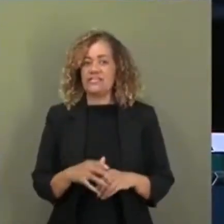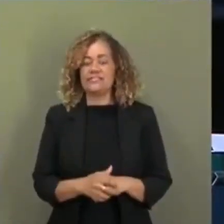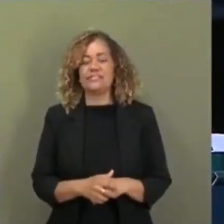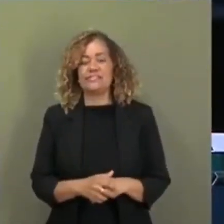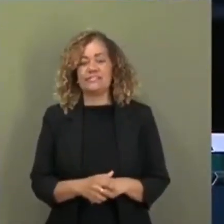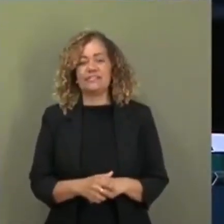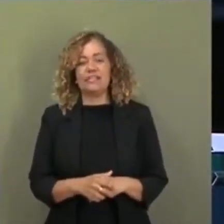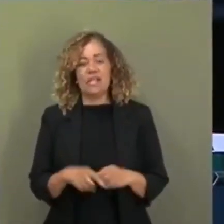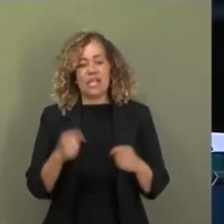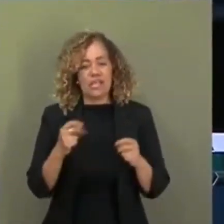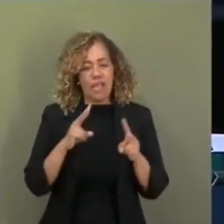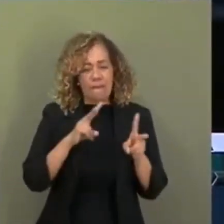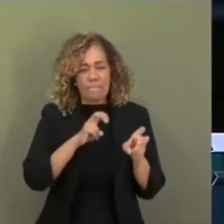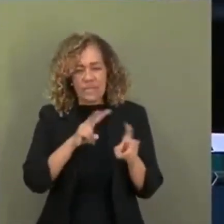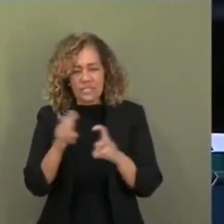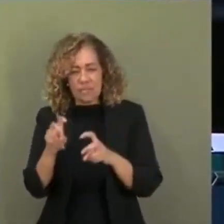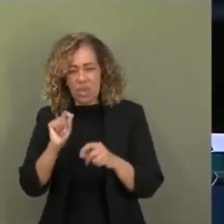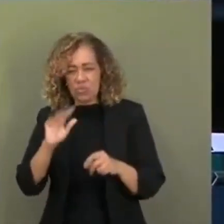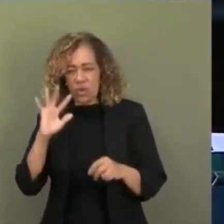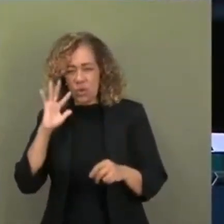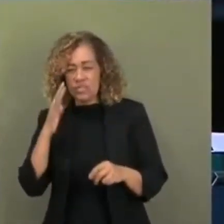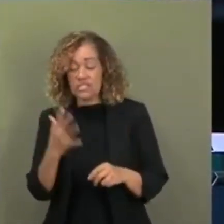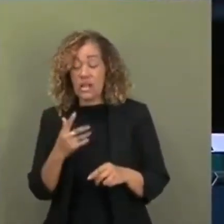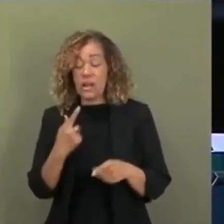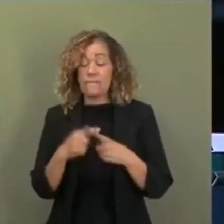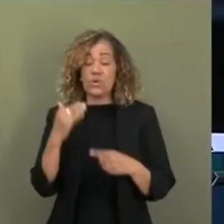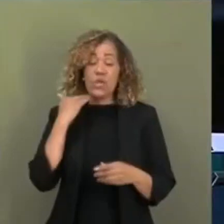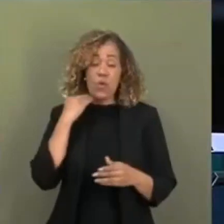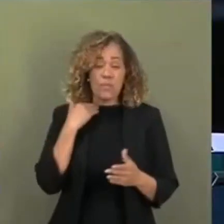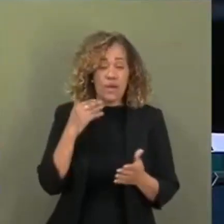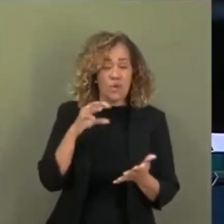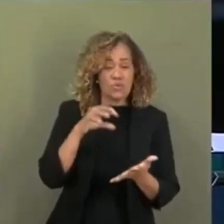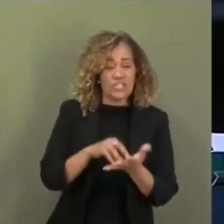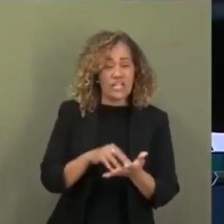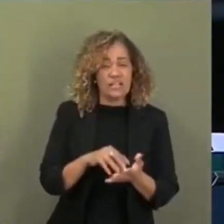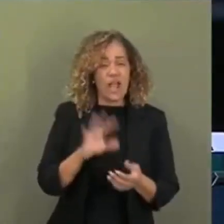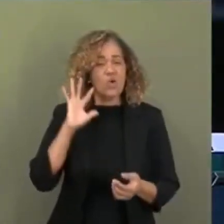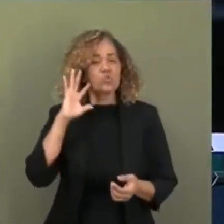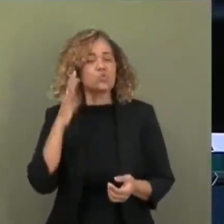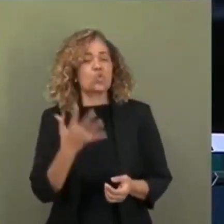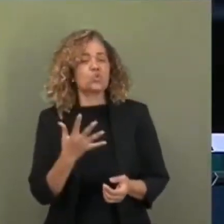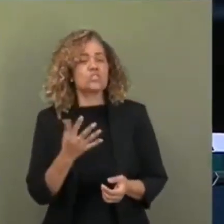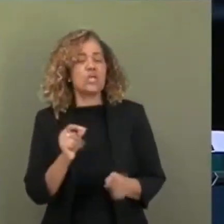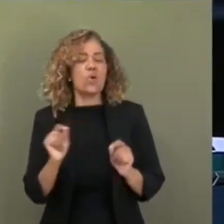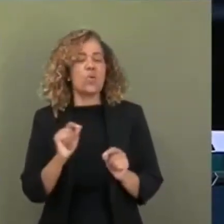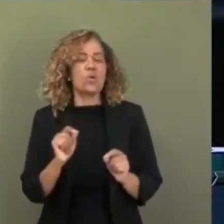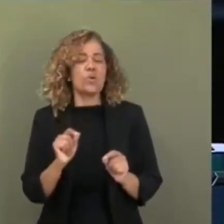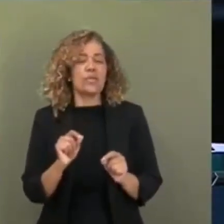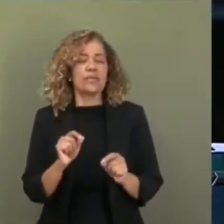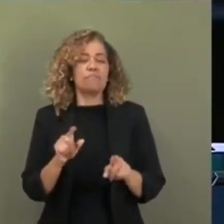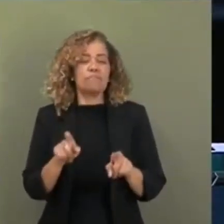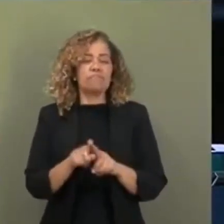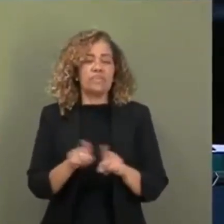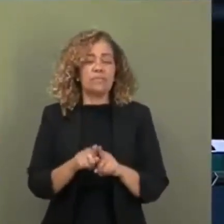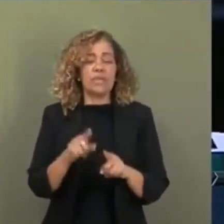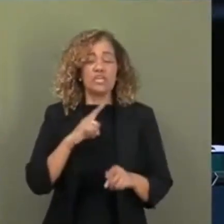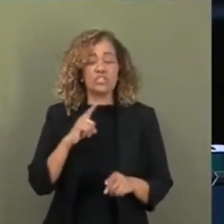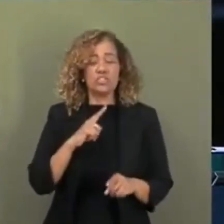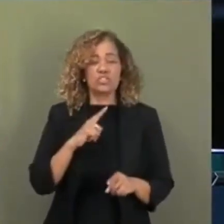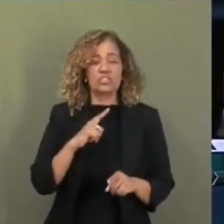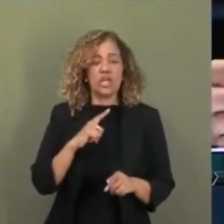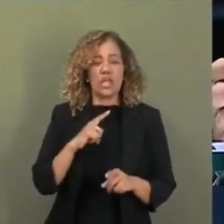A gente tem que olhar isso. No caso do Banco Central, eu acho que a solução seria, além da autonomia operacional, ter uma autonomia